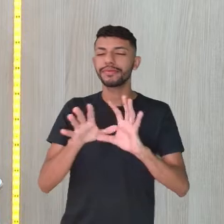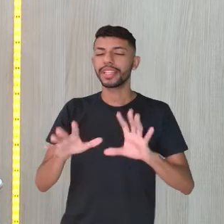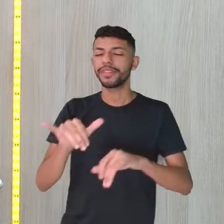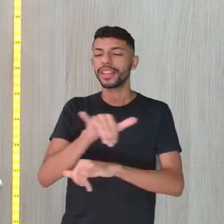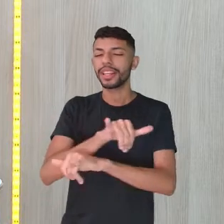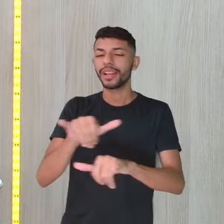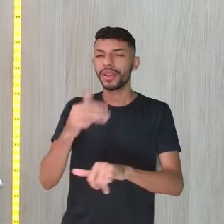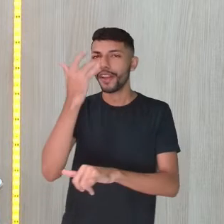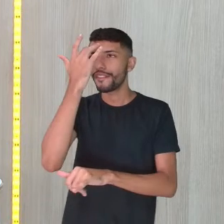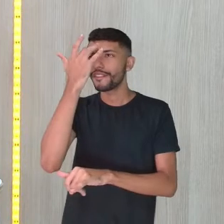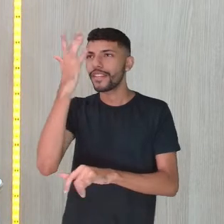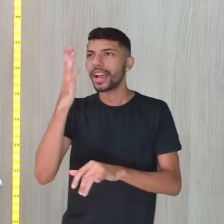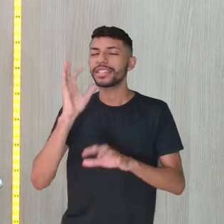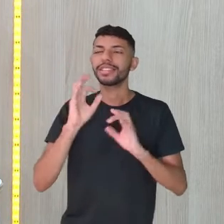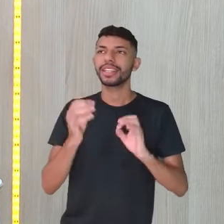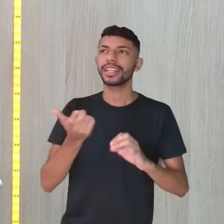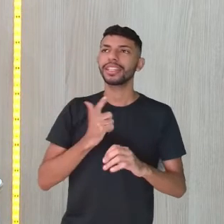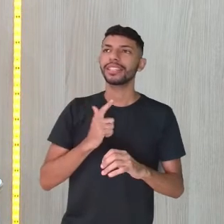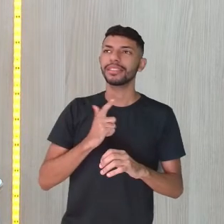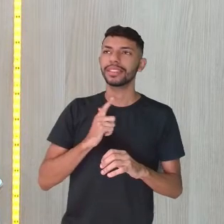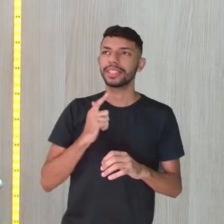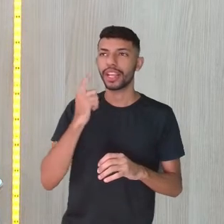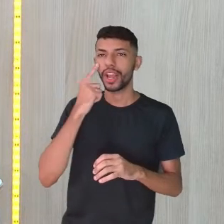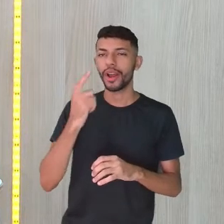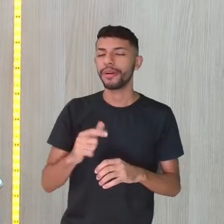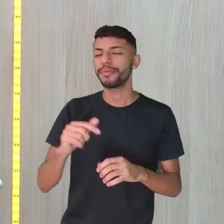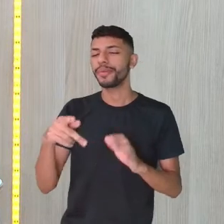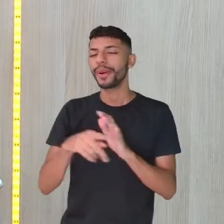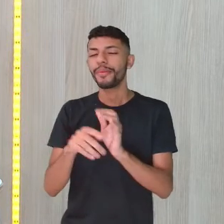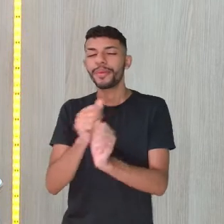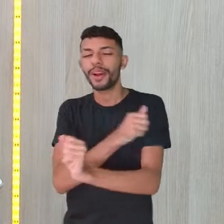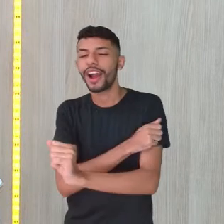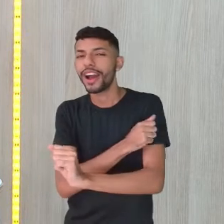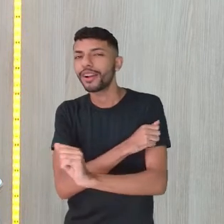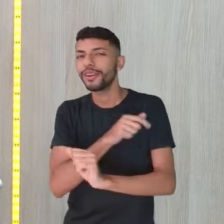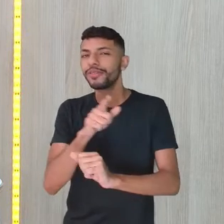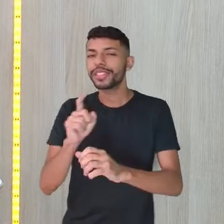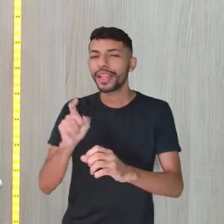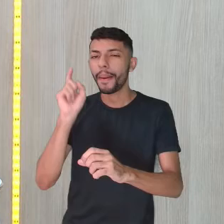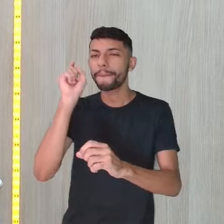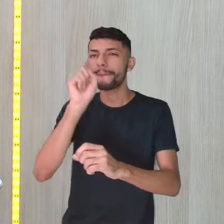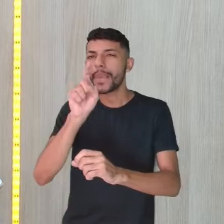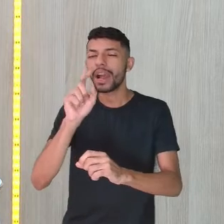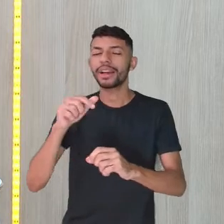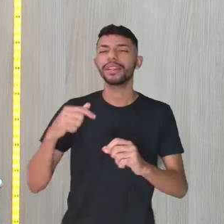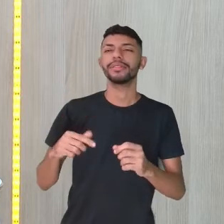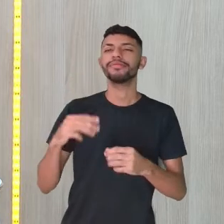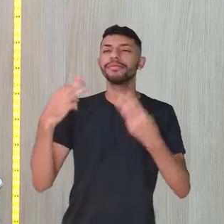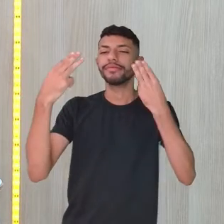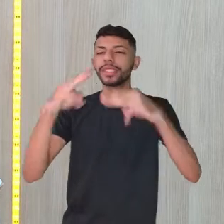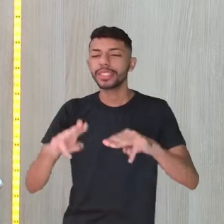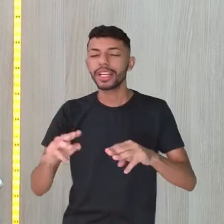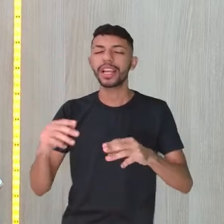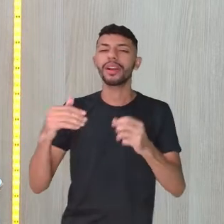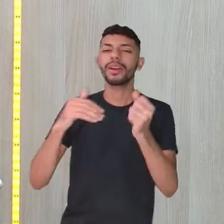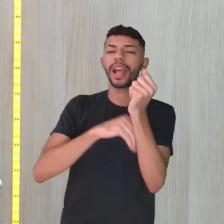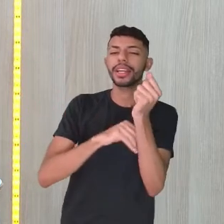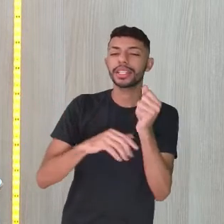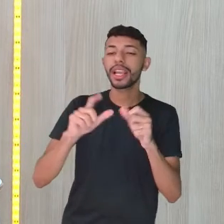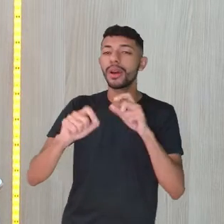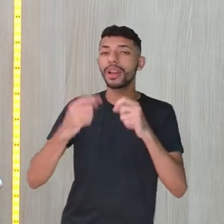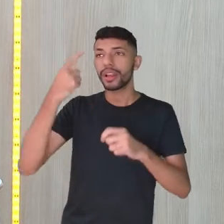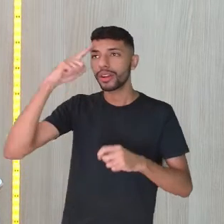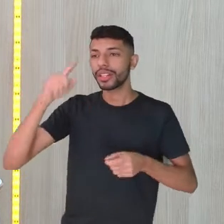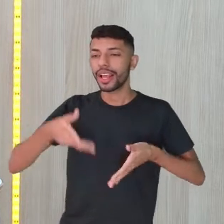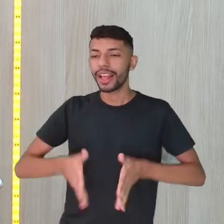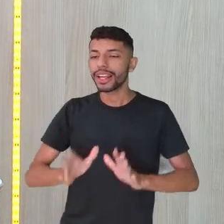fácil. Tem a abazinha assim na tela, sou aluno, você clica, vai colocar sua matrícula, a senha, sua data de nascimento e vai ter acesso a nossas